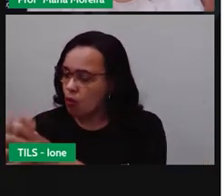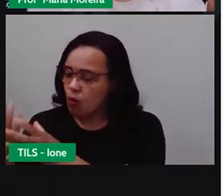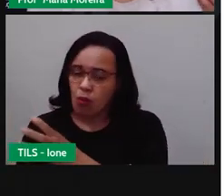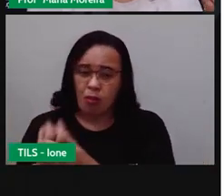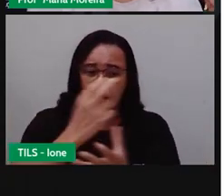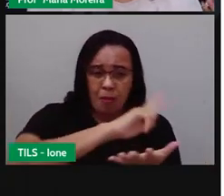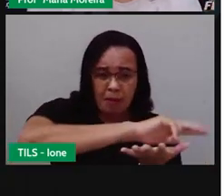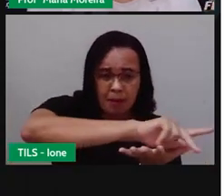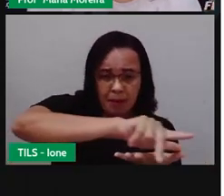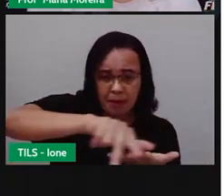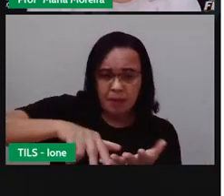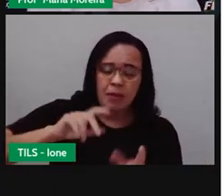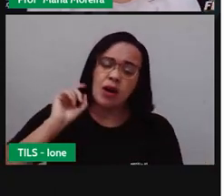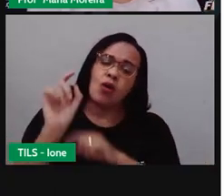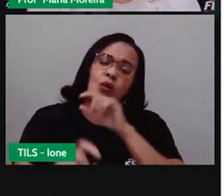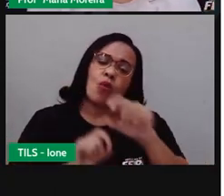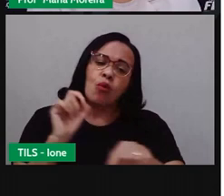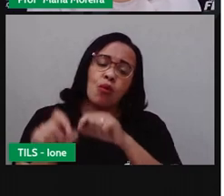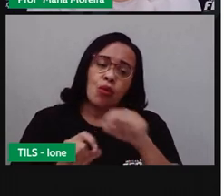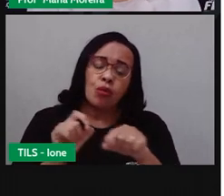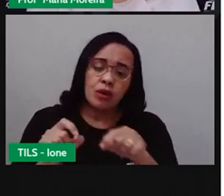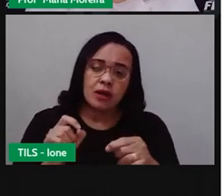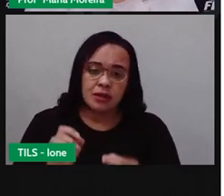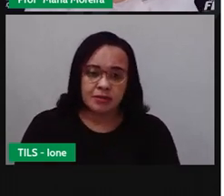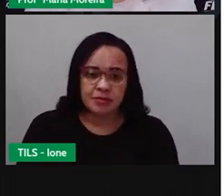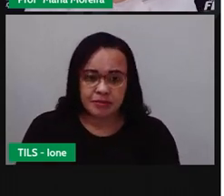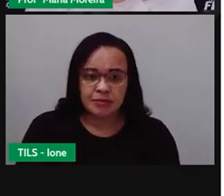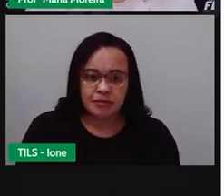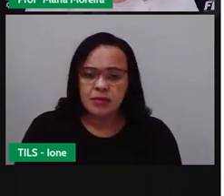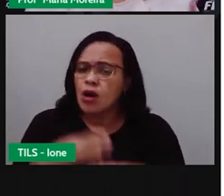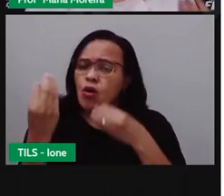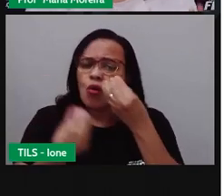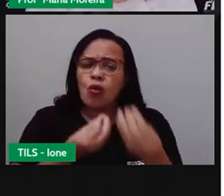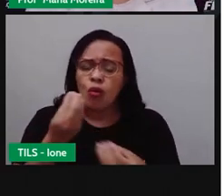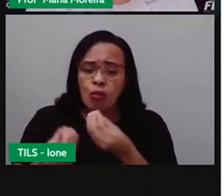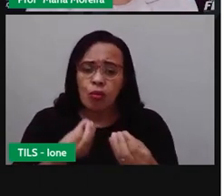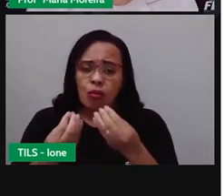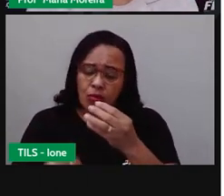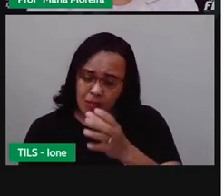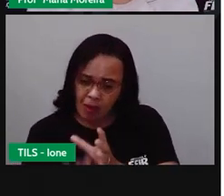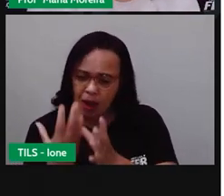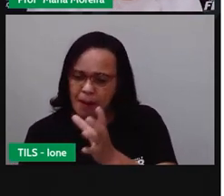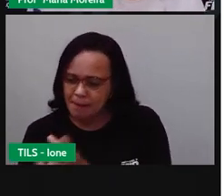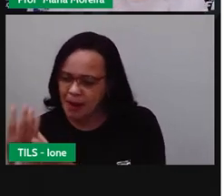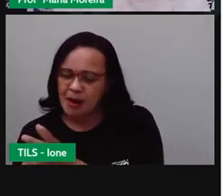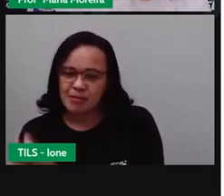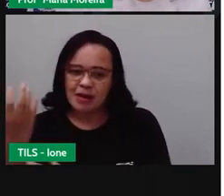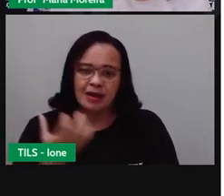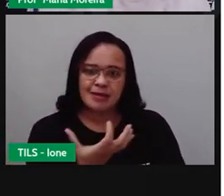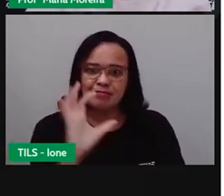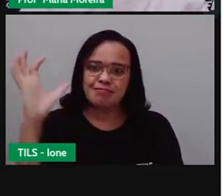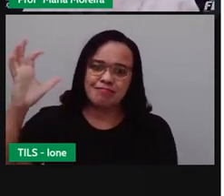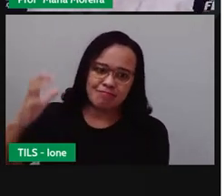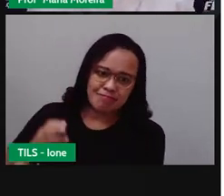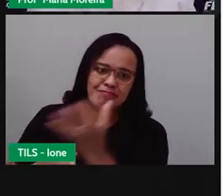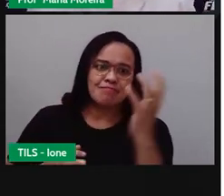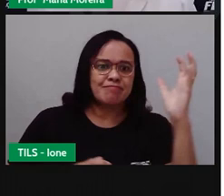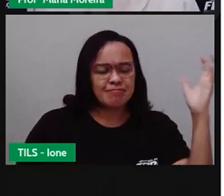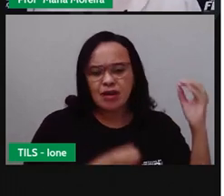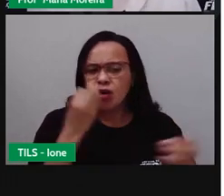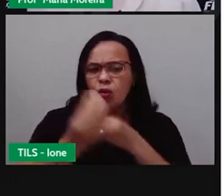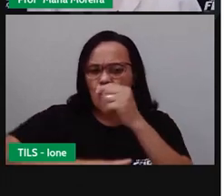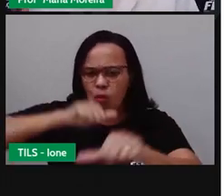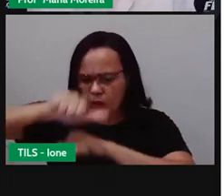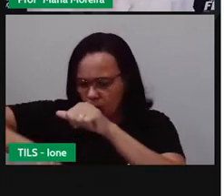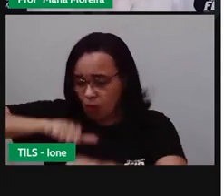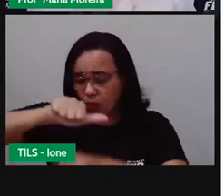de forma significativa a natureza. E a gente viu, né? Como que eles modificaram a natureza? Eles começaram a domesticar os animais,